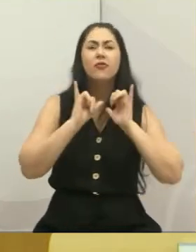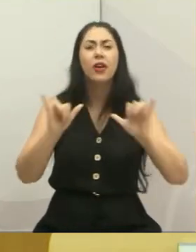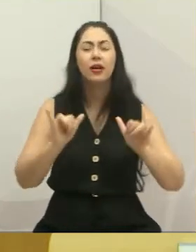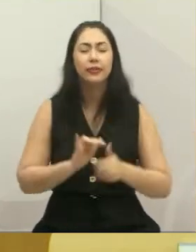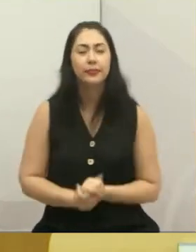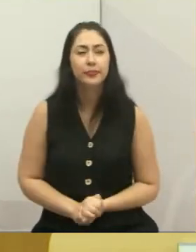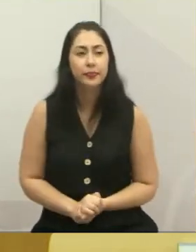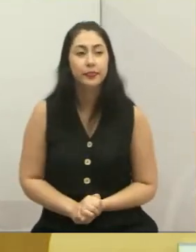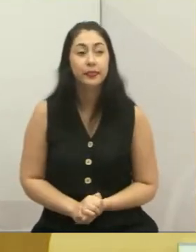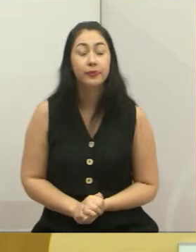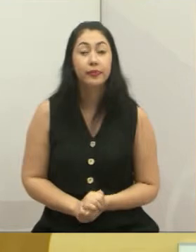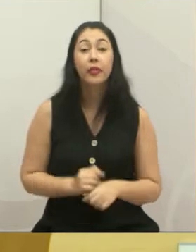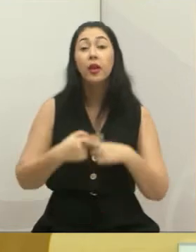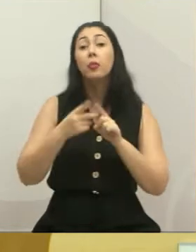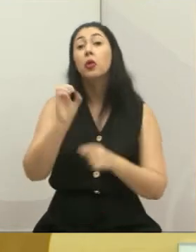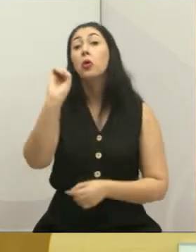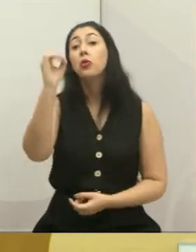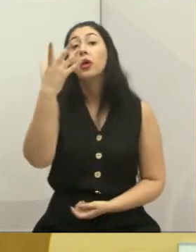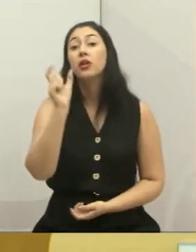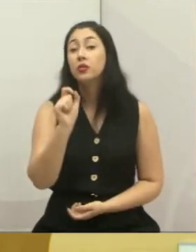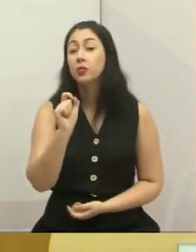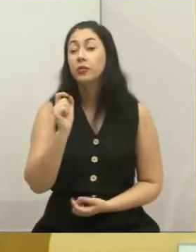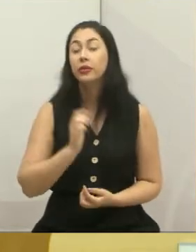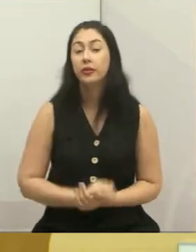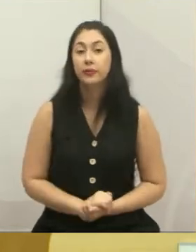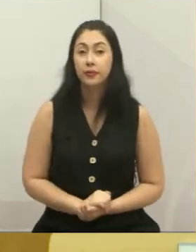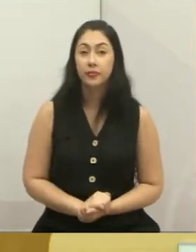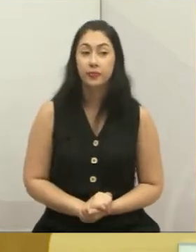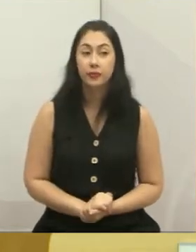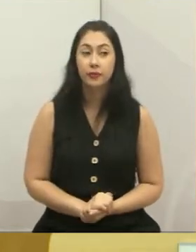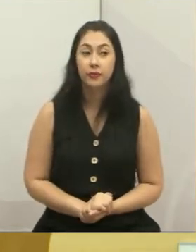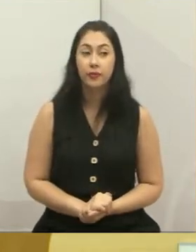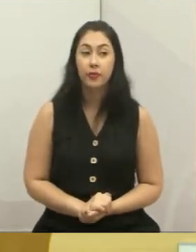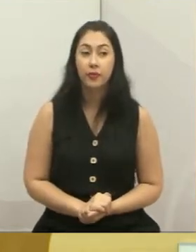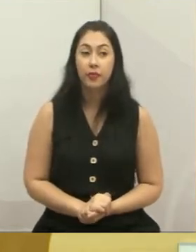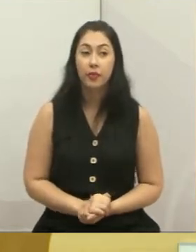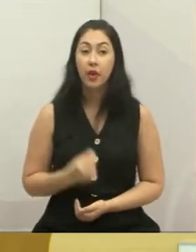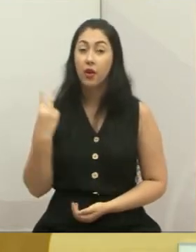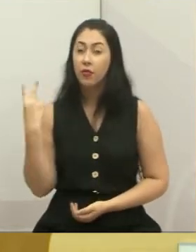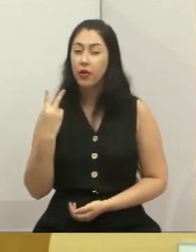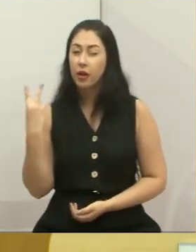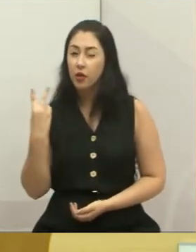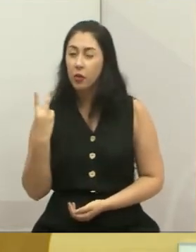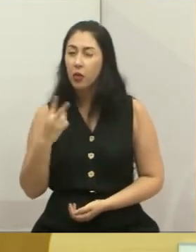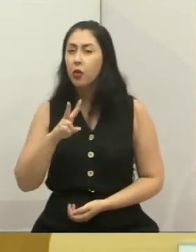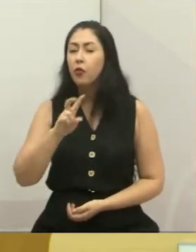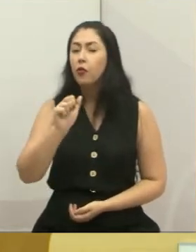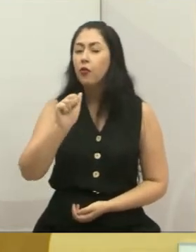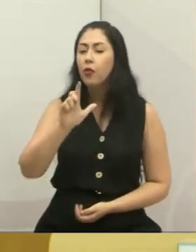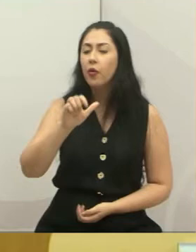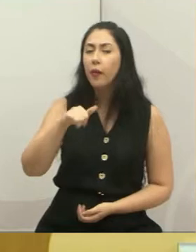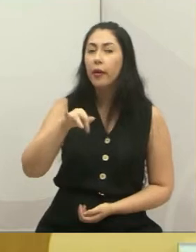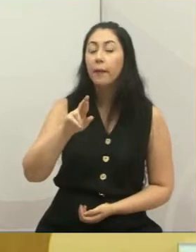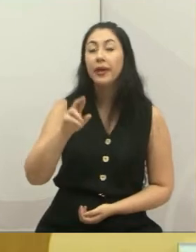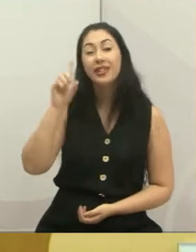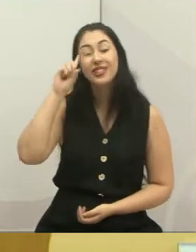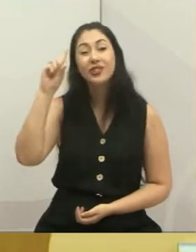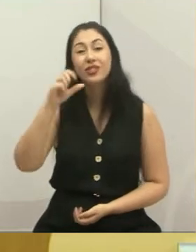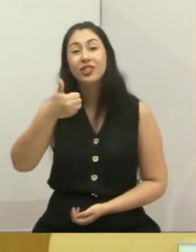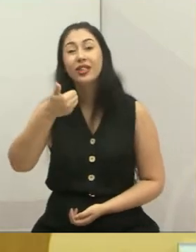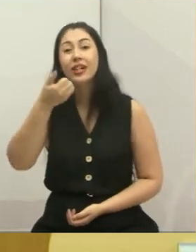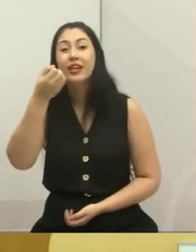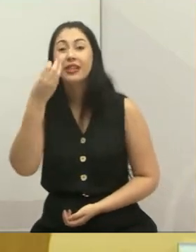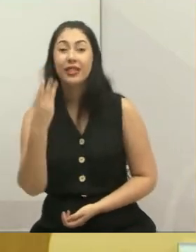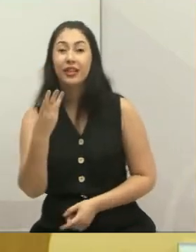Mas, o que acontece, vereador Valmir do Parque Minha Lua, no dia 13 de 8